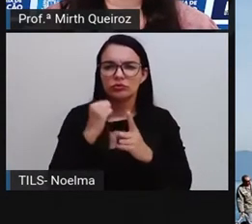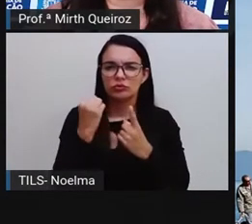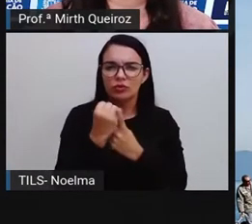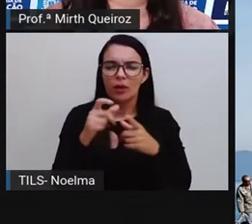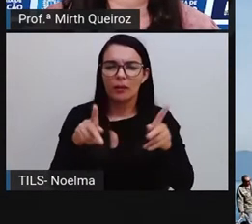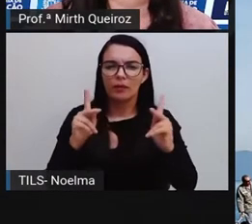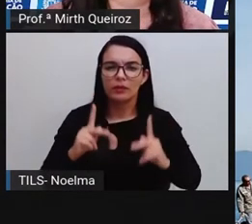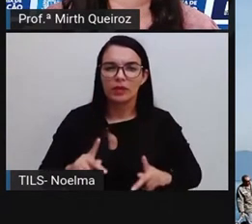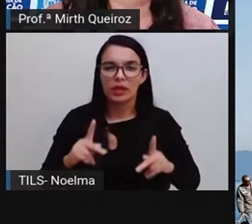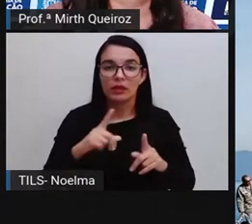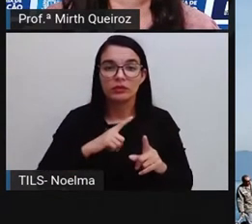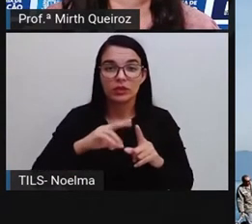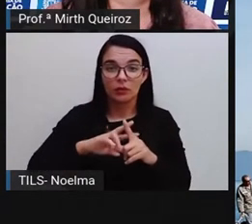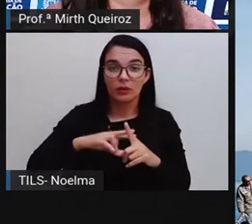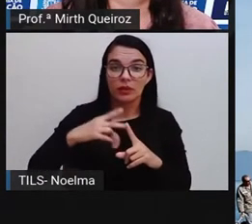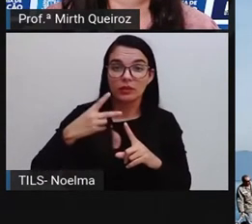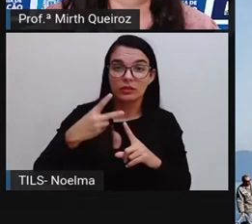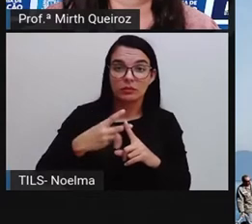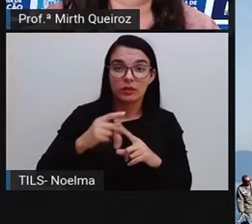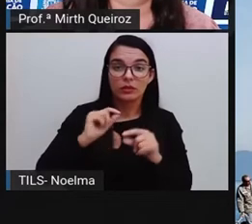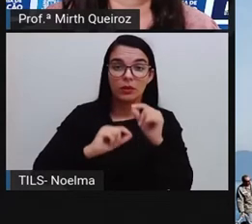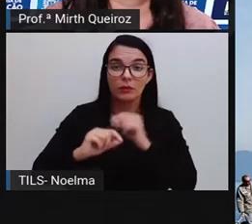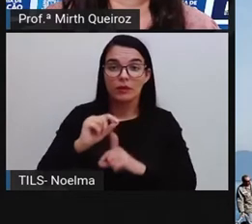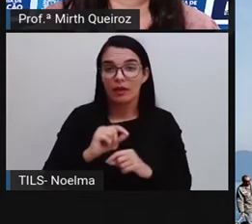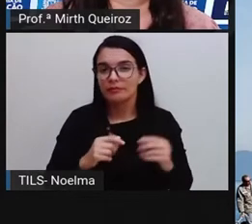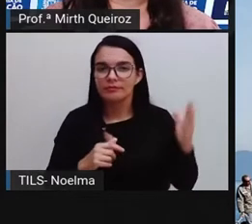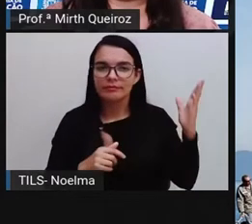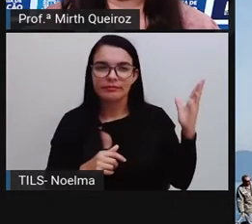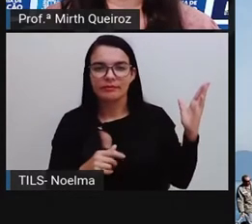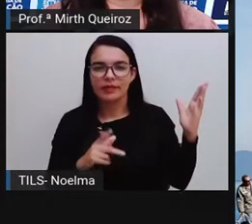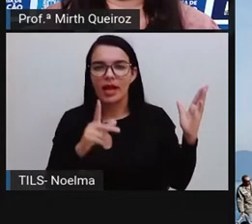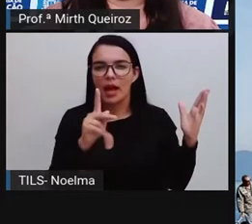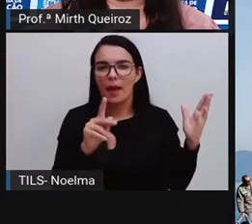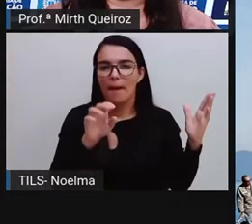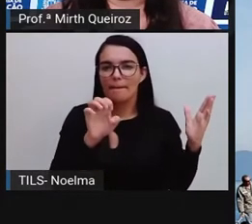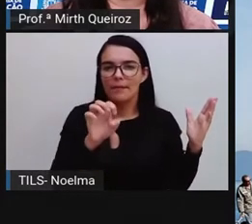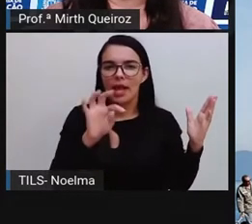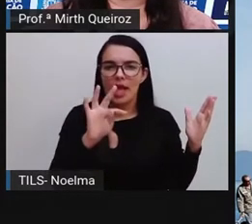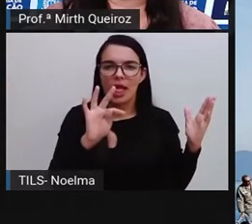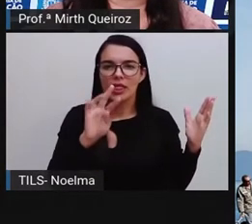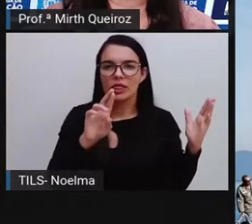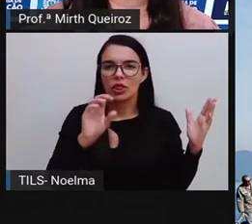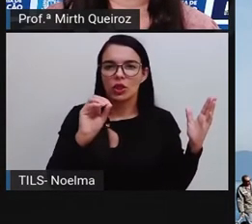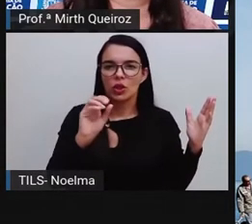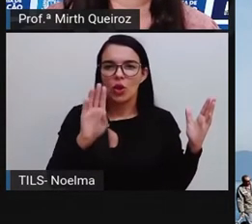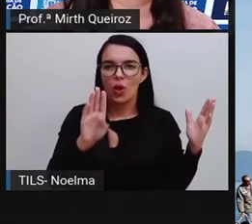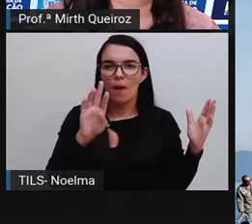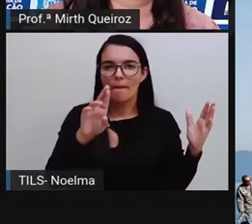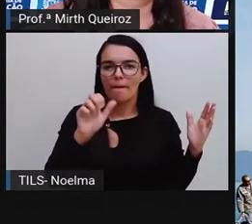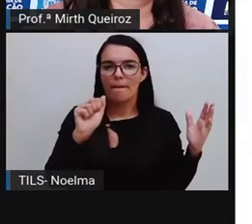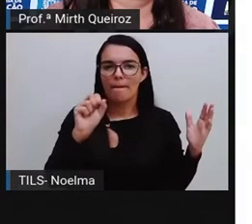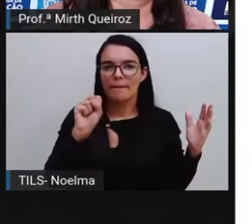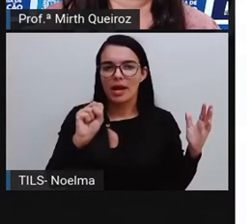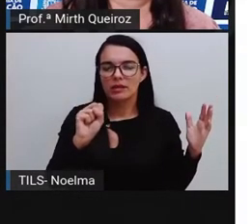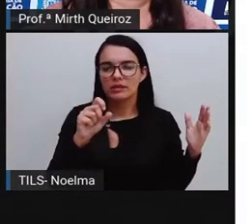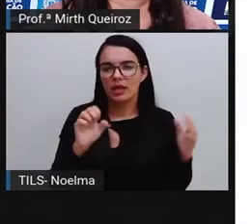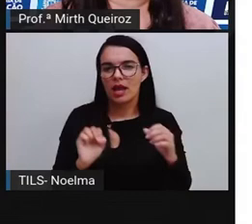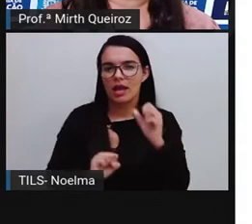petróleo, né? Em nível mundial, foi que foi criado a Petrobras, né? Que é a que a gente tem hoje no Brasil aí,